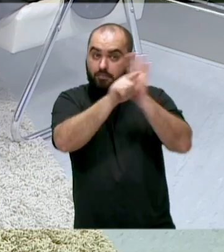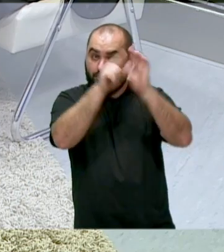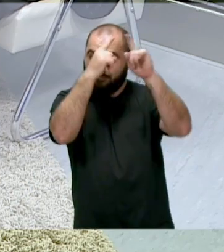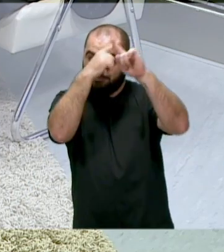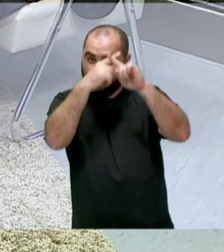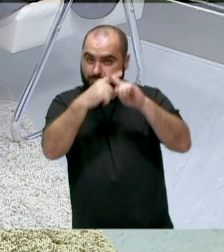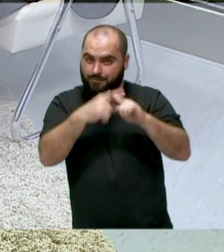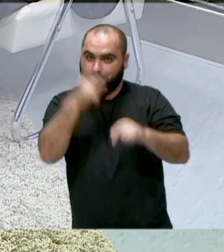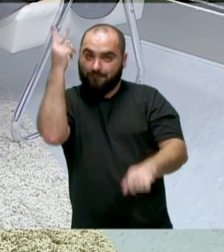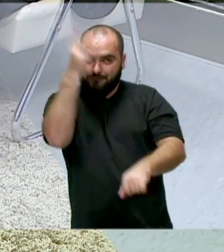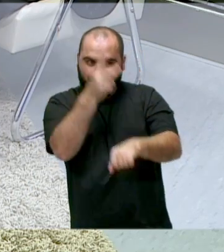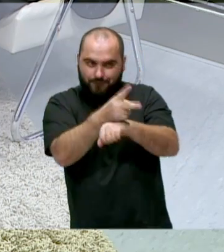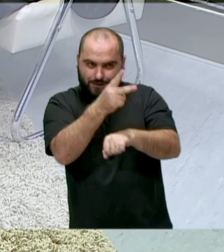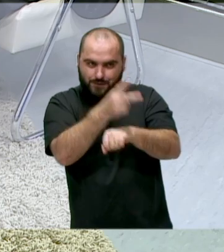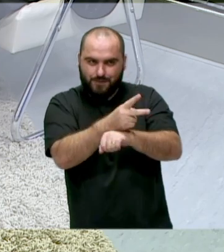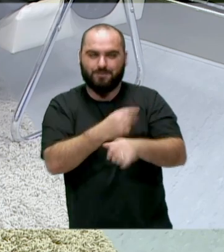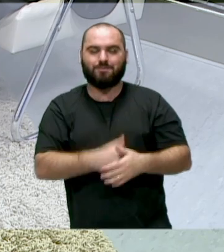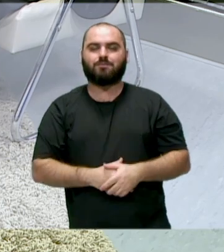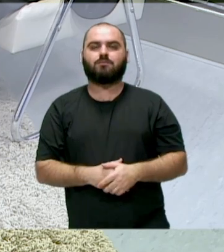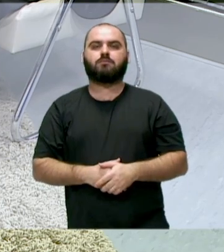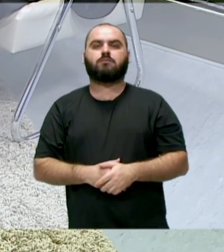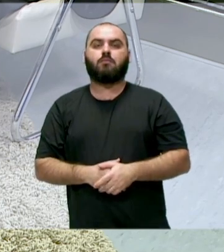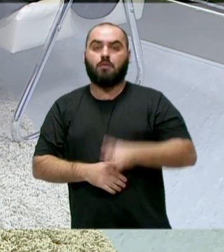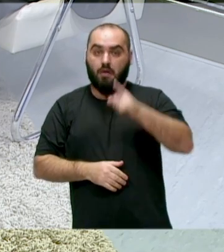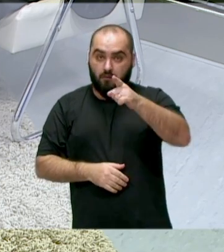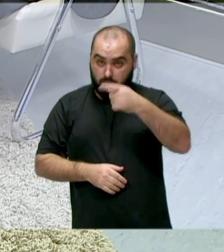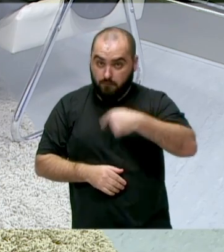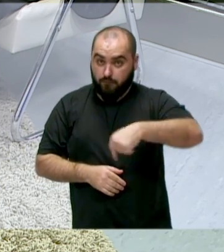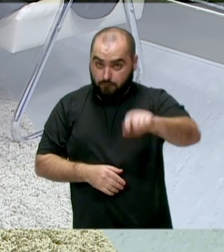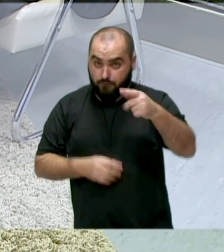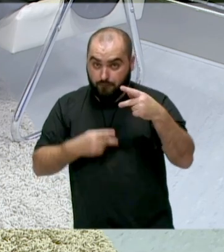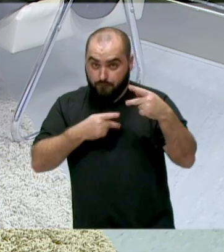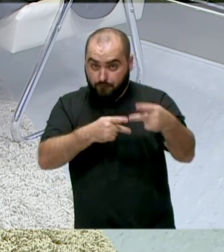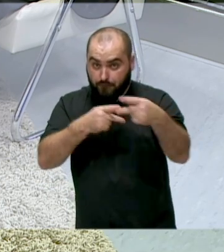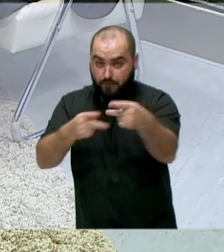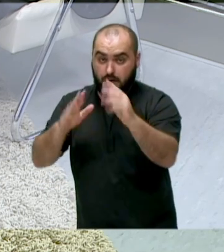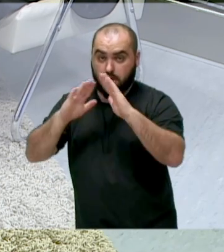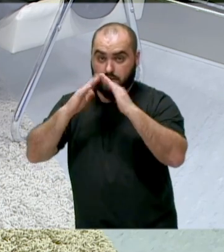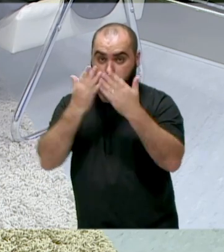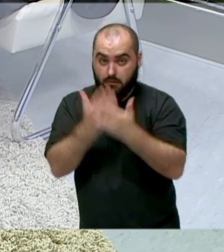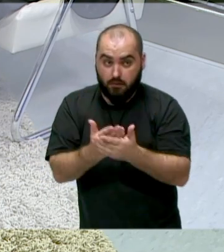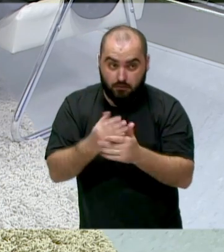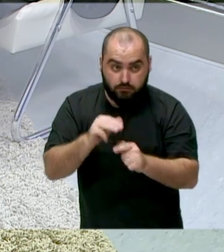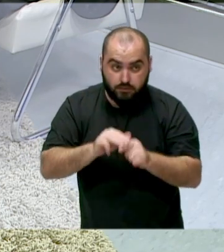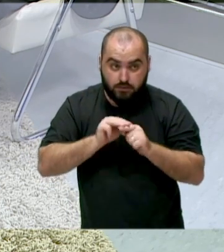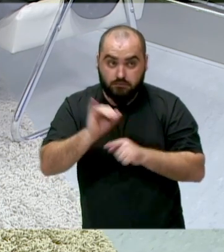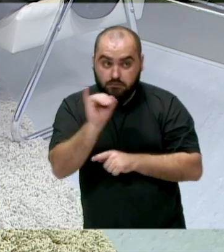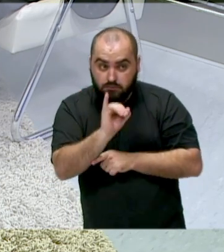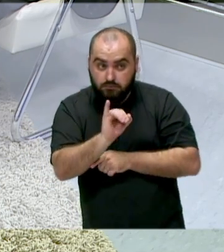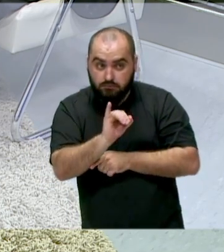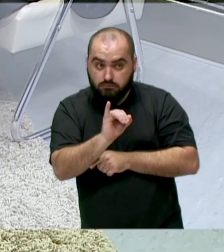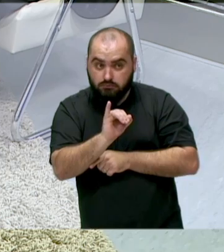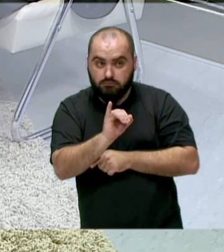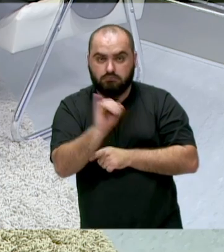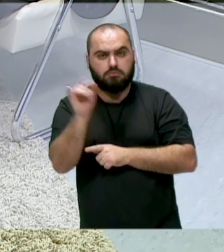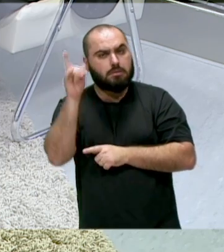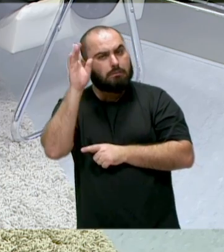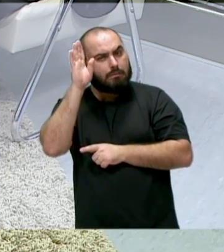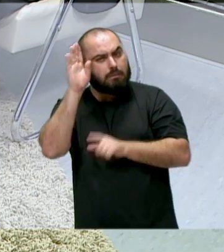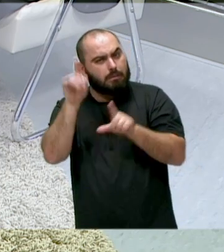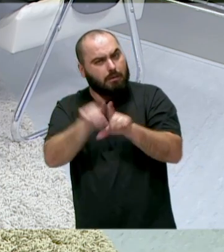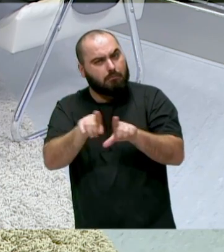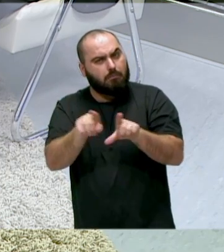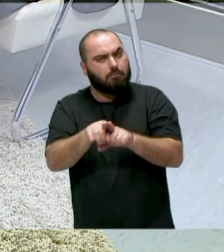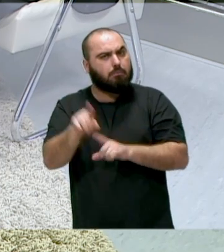vídeos para os estudantes. O senhor fez algumas visitas às escolas públicas de Itajaí, e também, não sei se o senhor foi em alguma